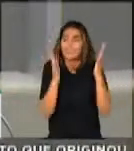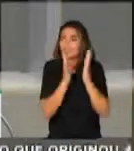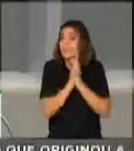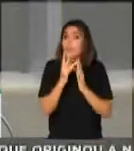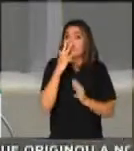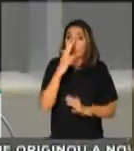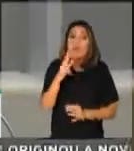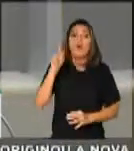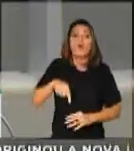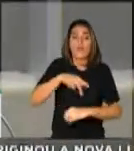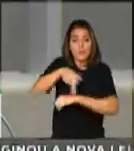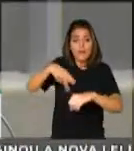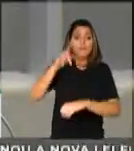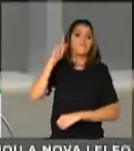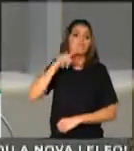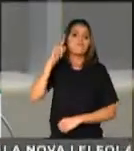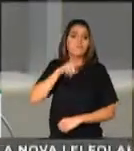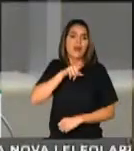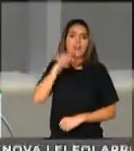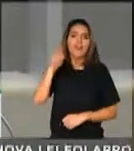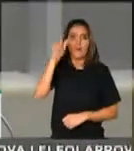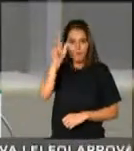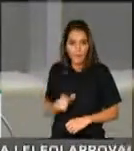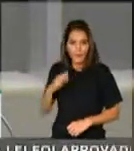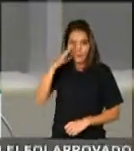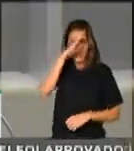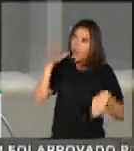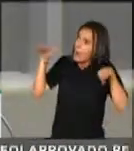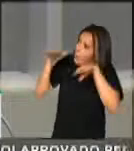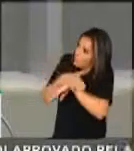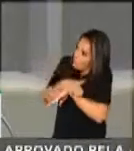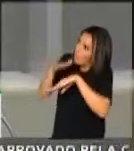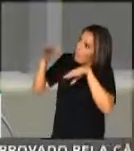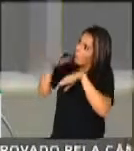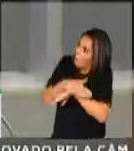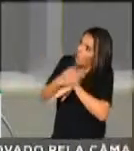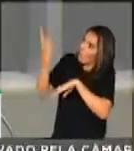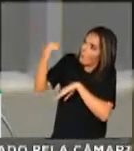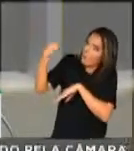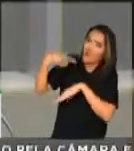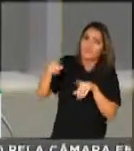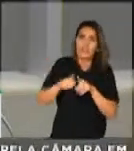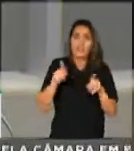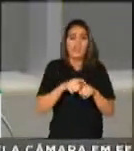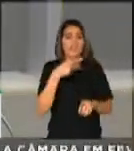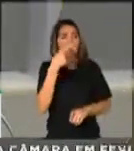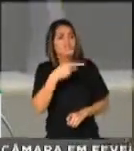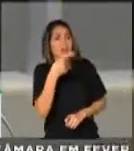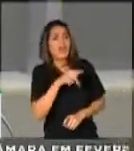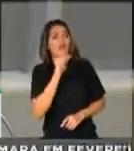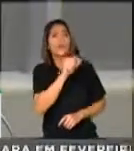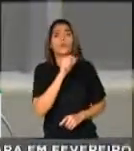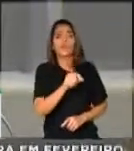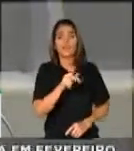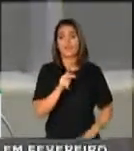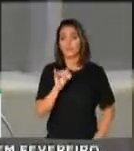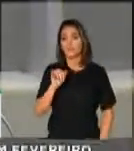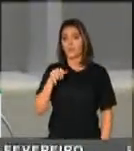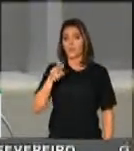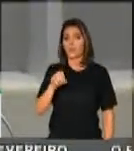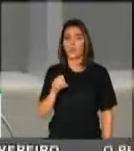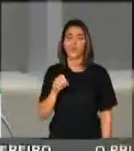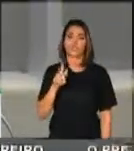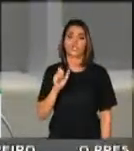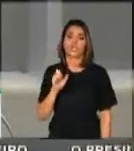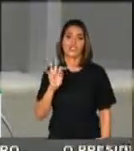aos Estados Unidos da América. As reverências a Pinochet no Chile, causando mal